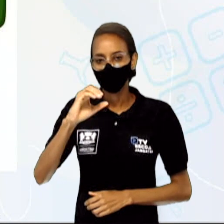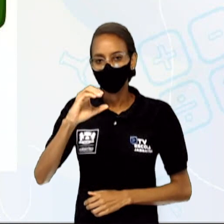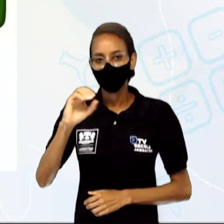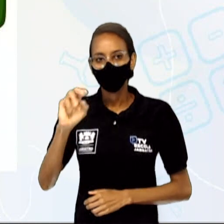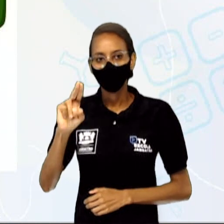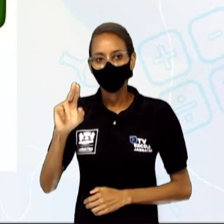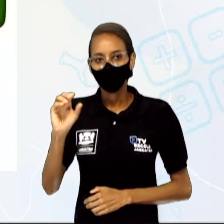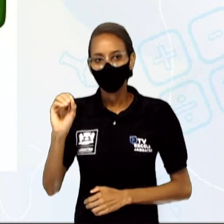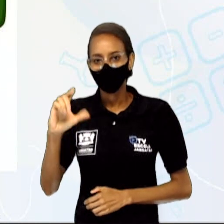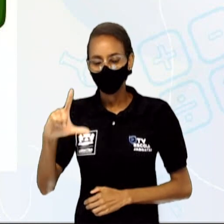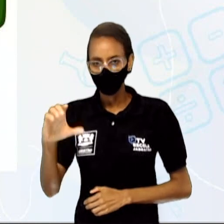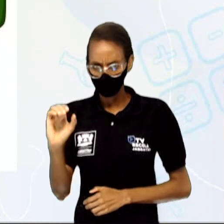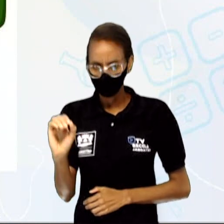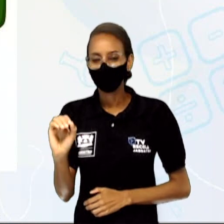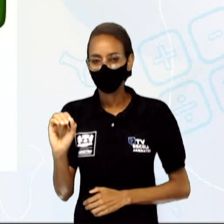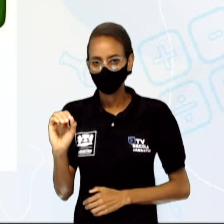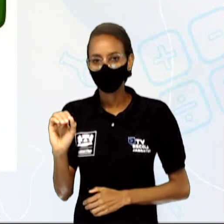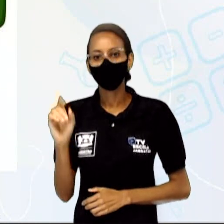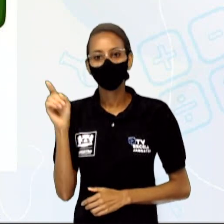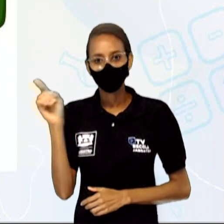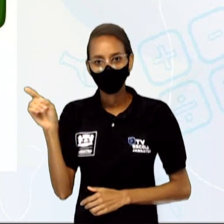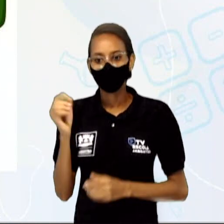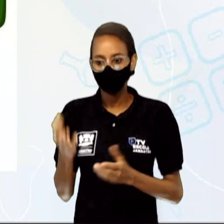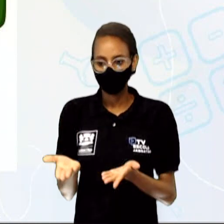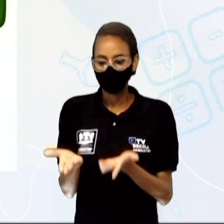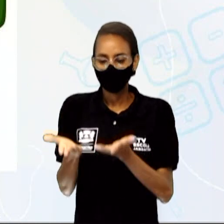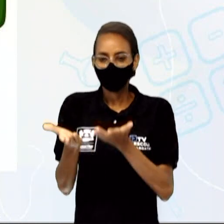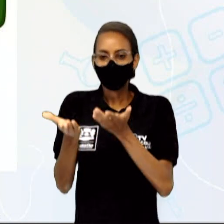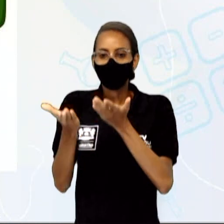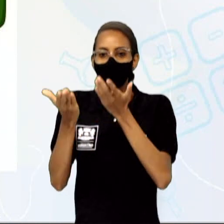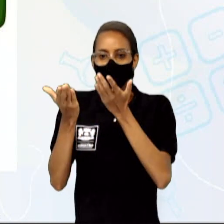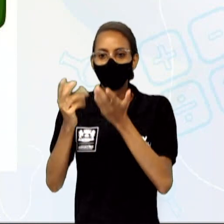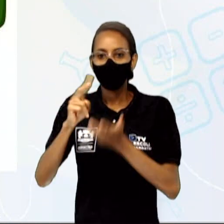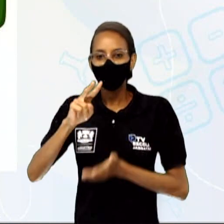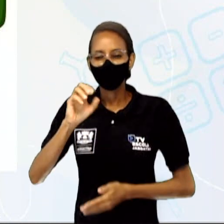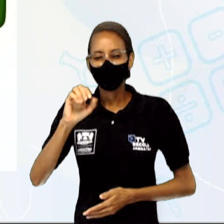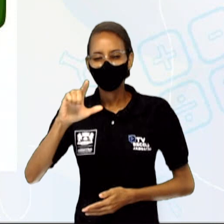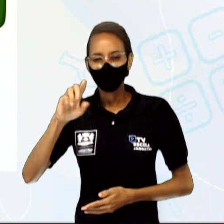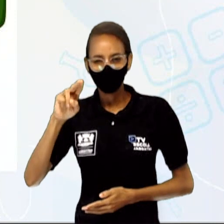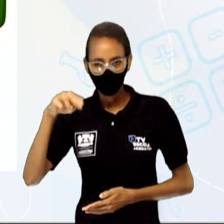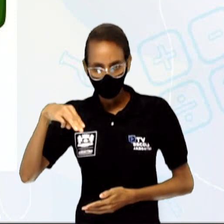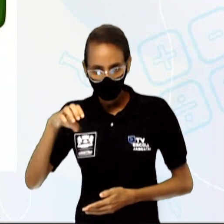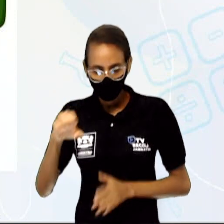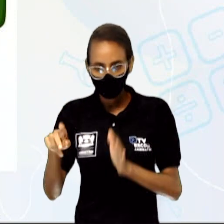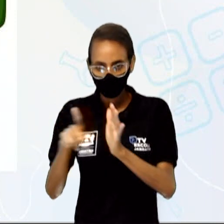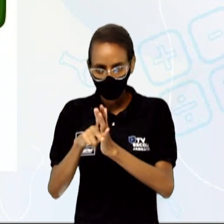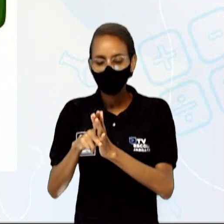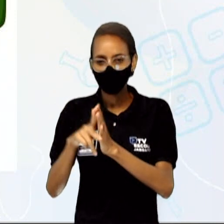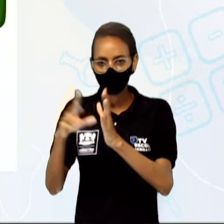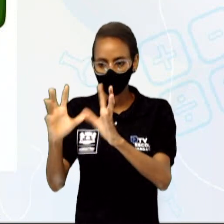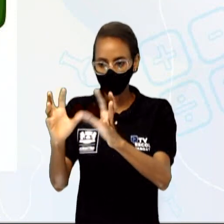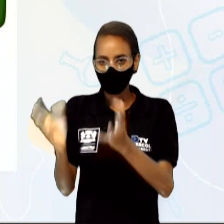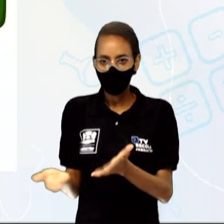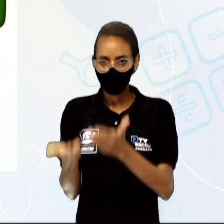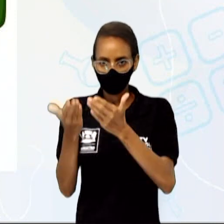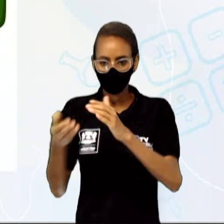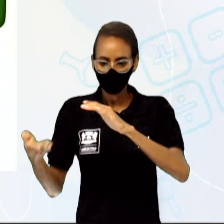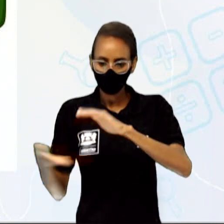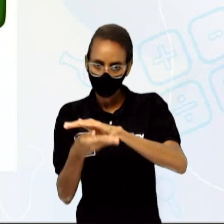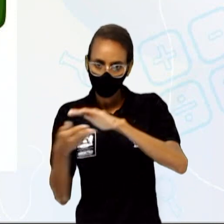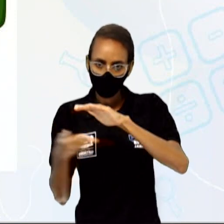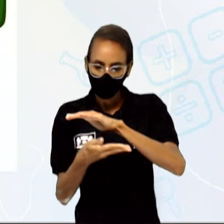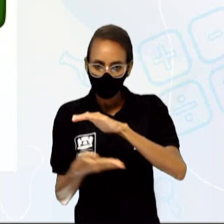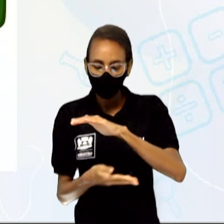e muitas vezes mais da metade do volume da célula vegetal. E ele está relacionado principalmente ao armazenamento de substâncias. Então, as